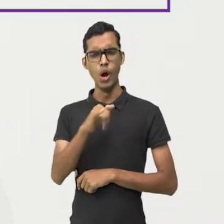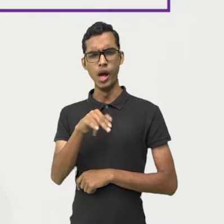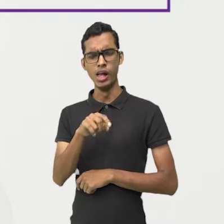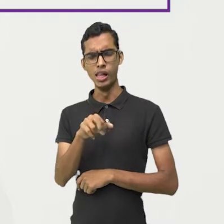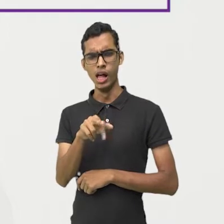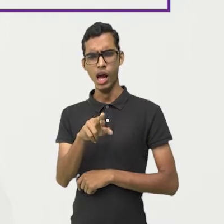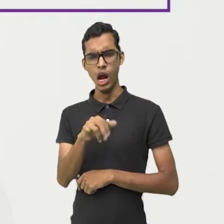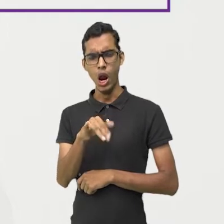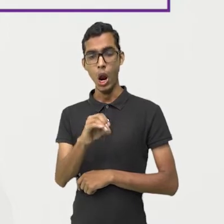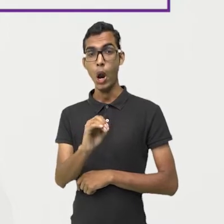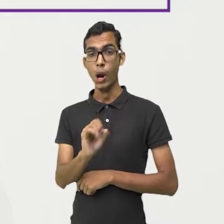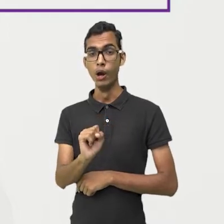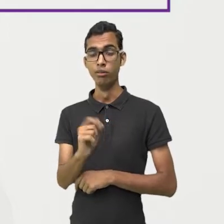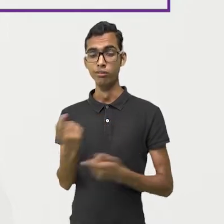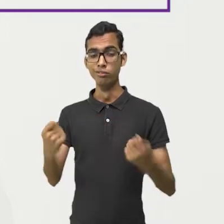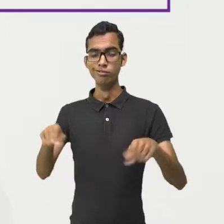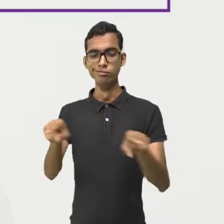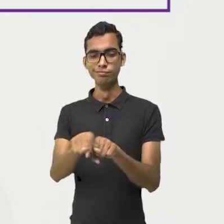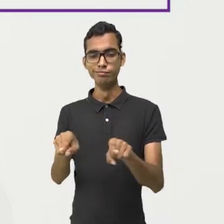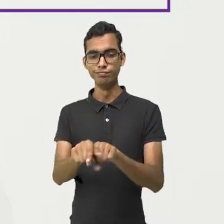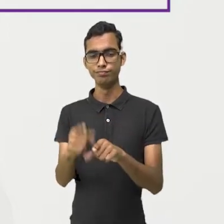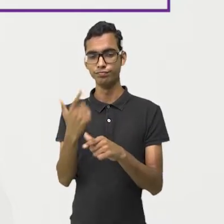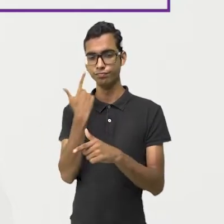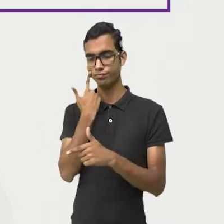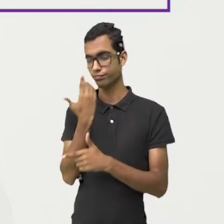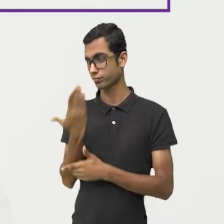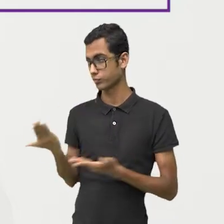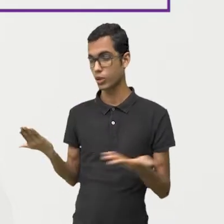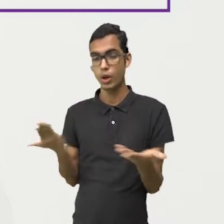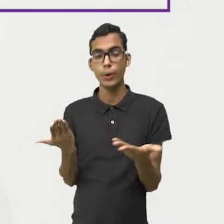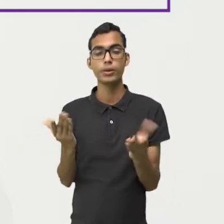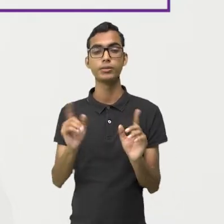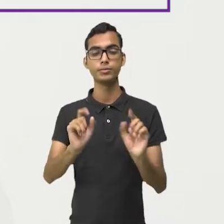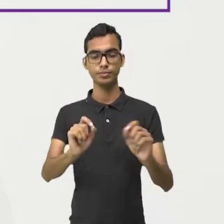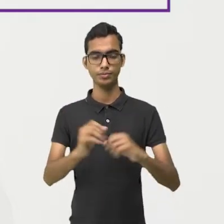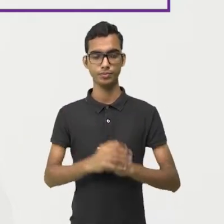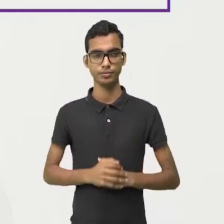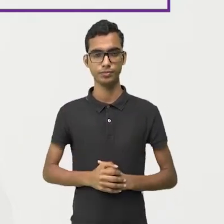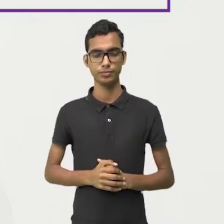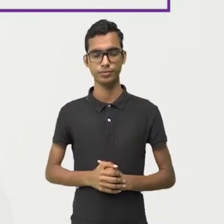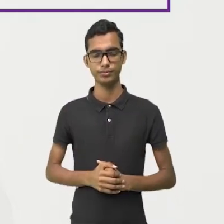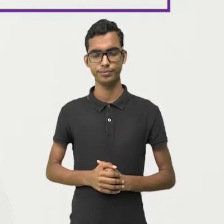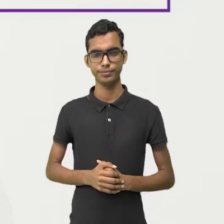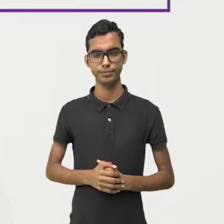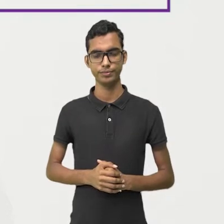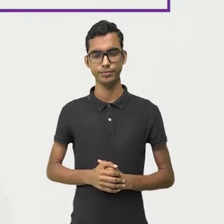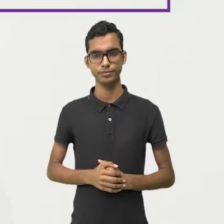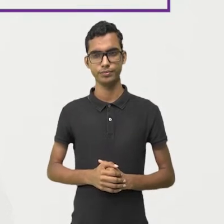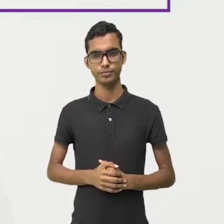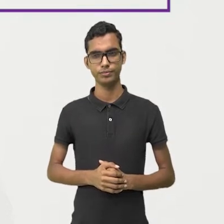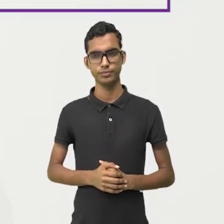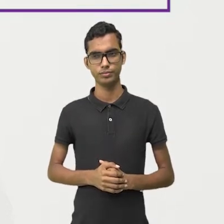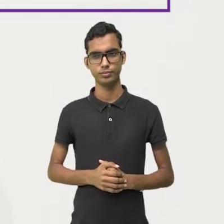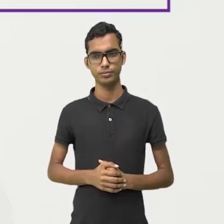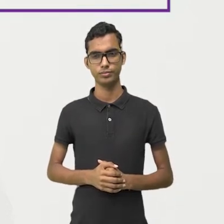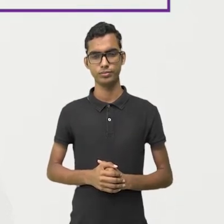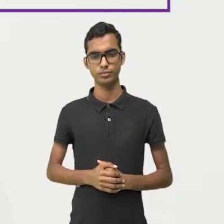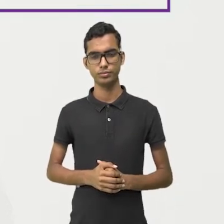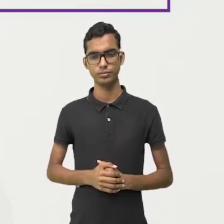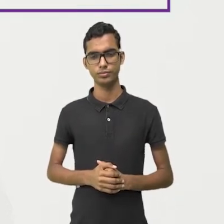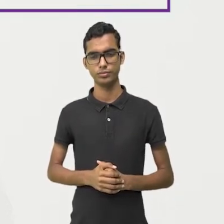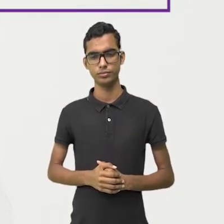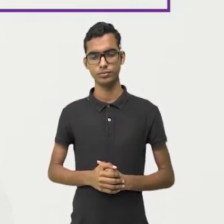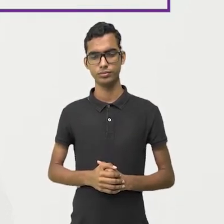possível. Olha, a divisão nem sempre é possível. Mas, eu posso executar,